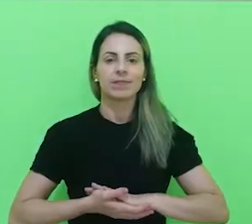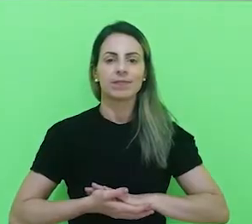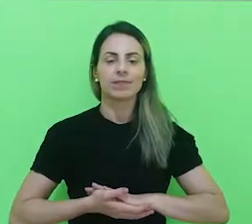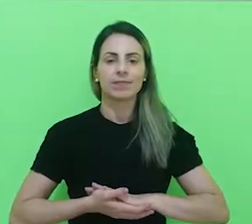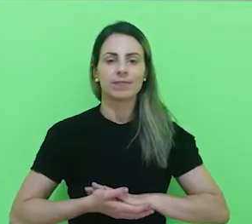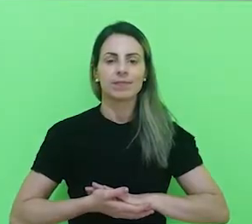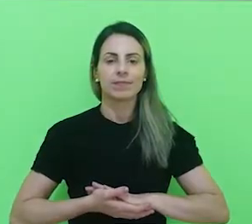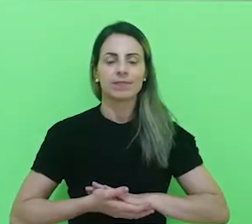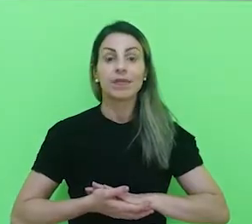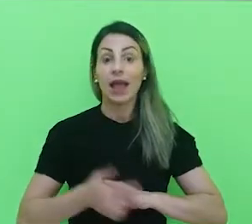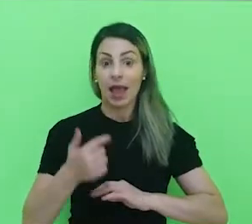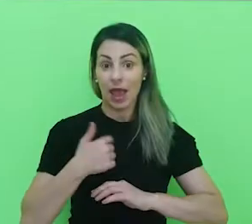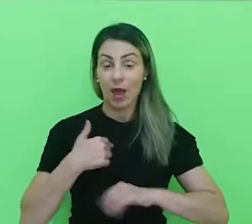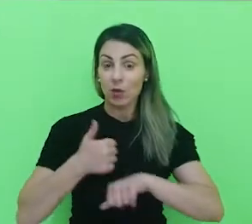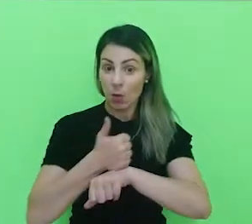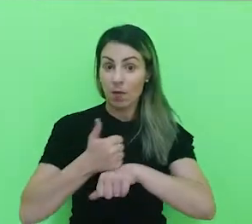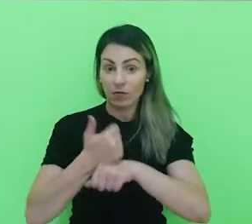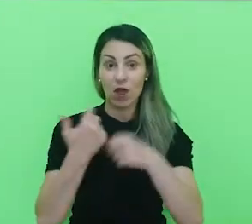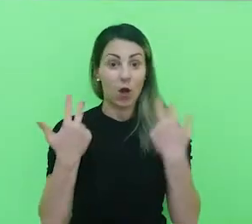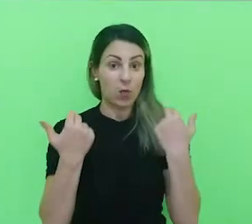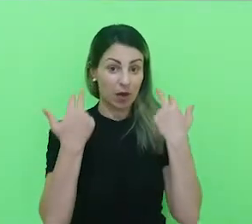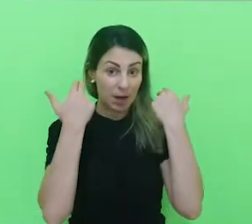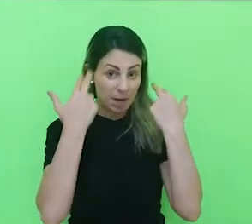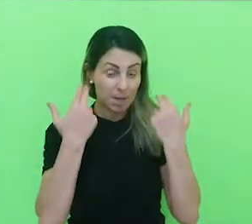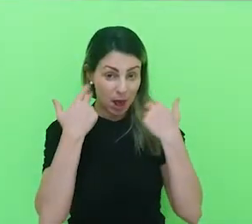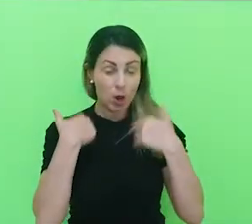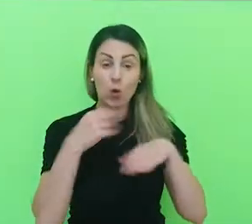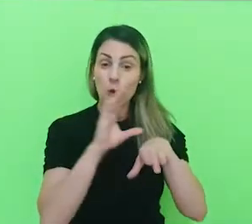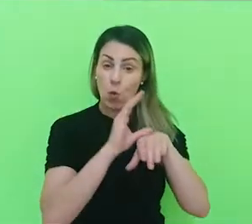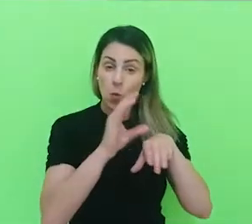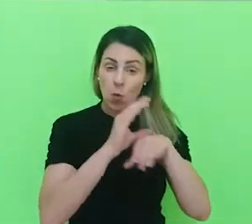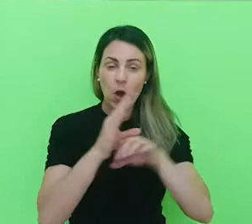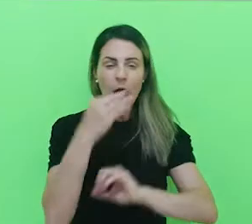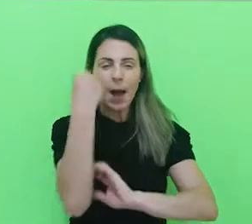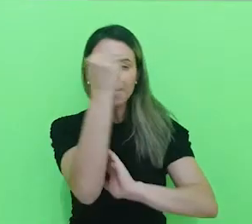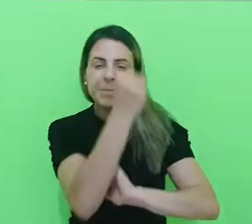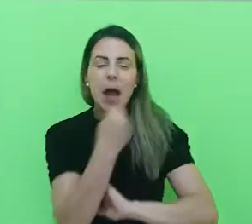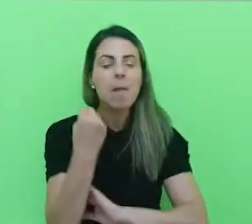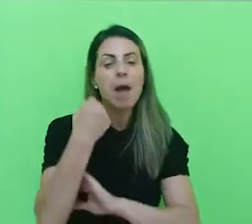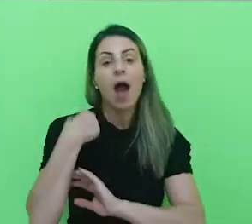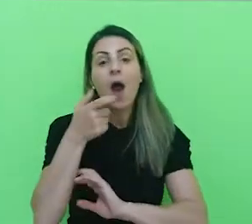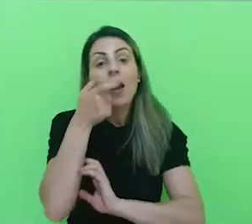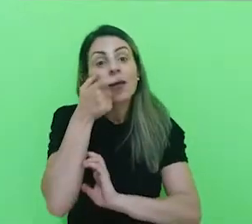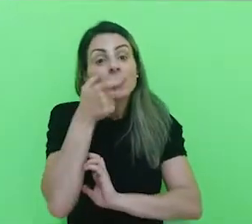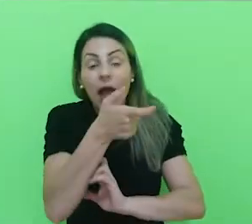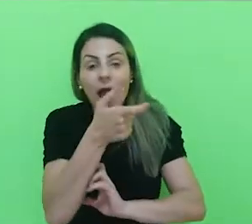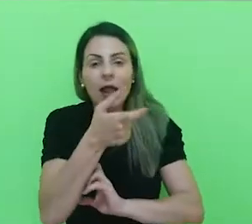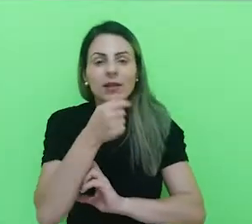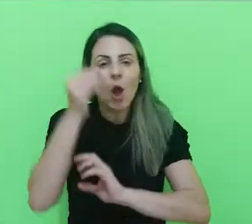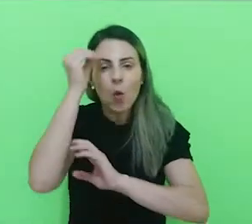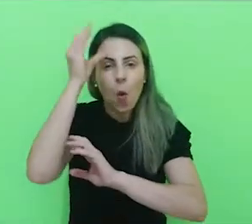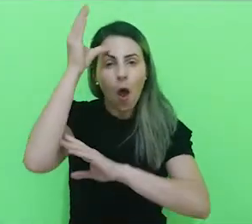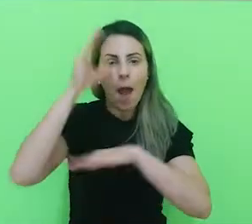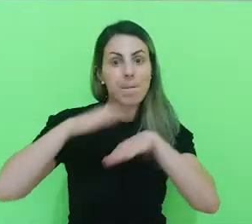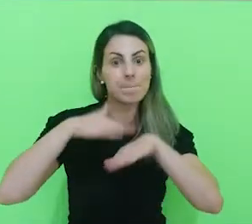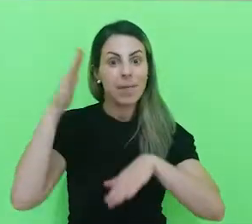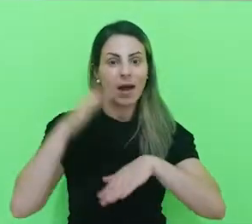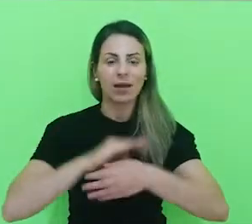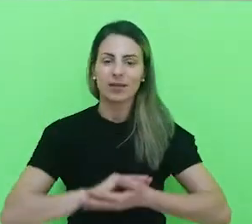Eu sou cabeloleiro, então o curso de estética foi algo que sempre me despertou no interesse, a busca de um conhecimento a mais,